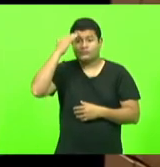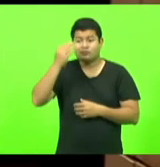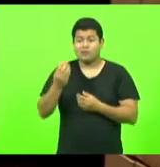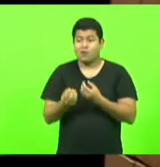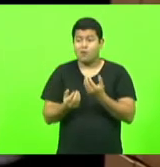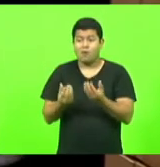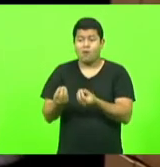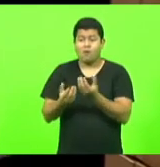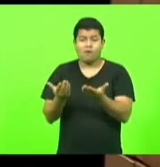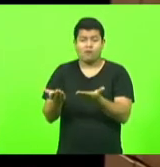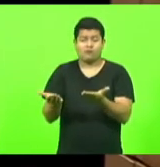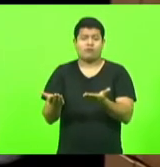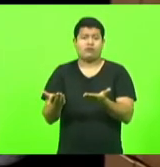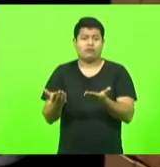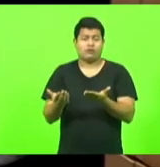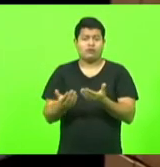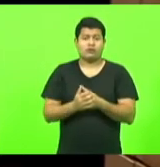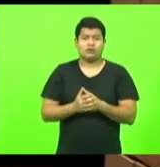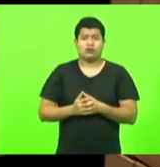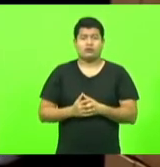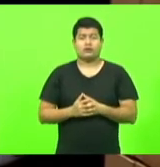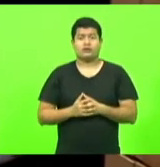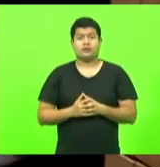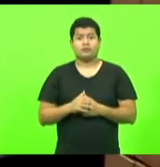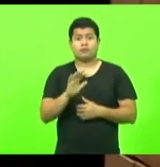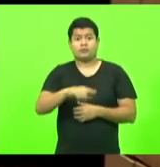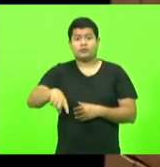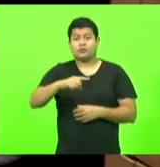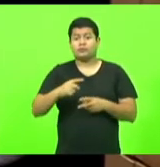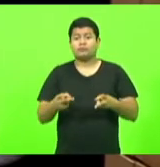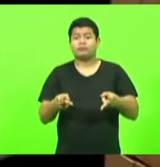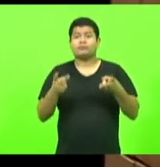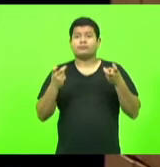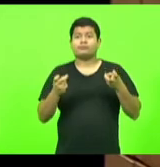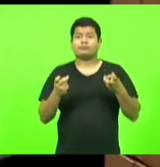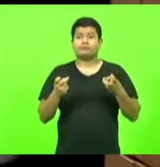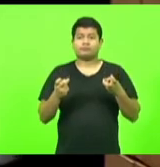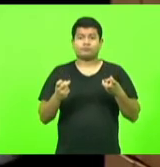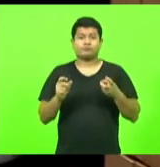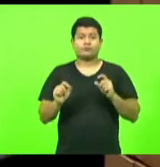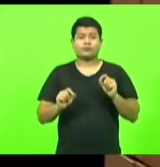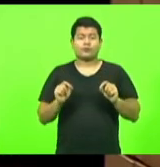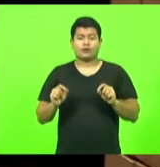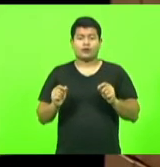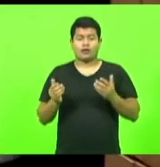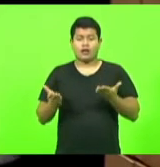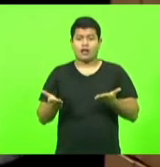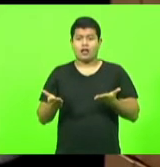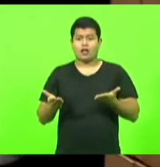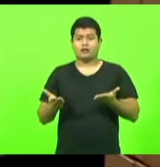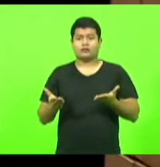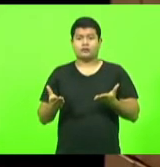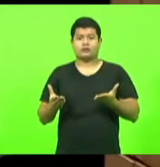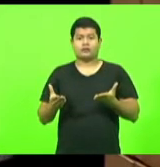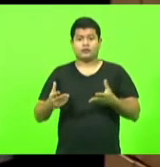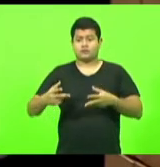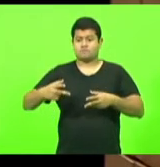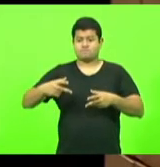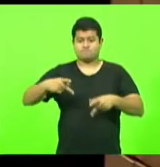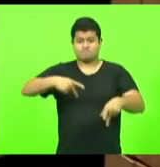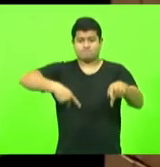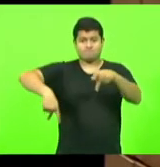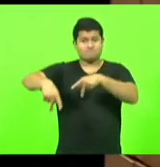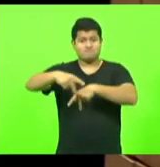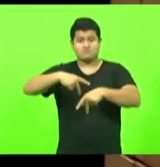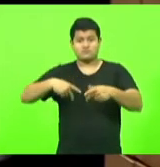o que dá para perceber é que a humanidade vive um um período em que